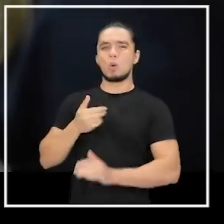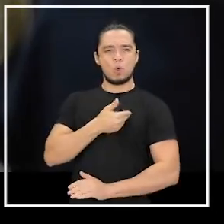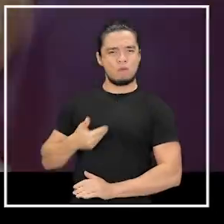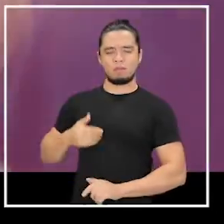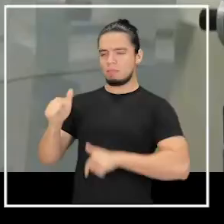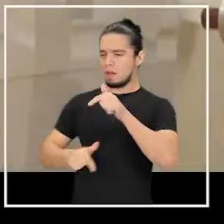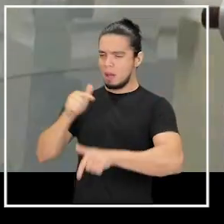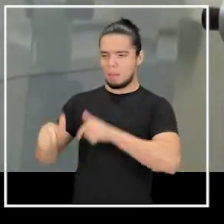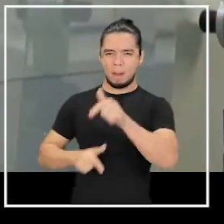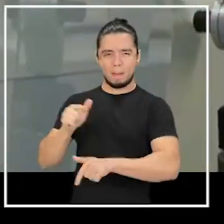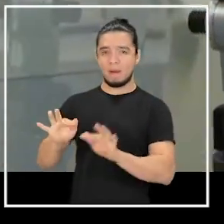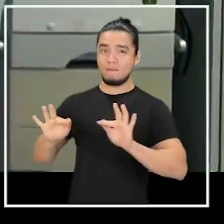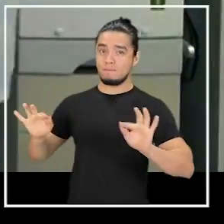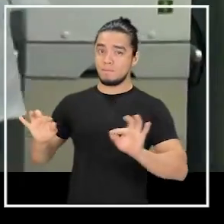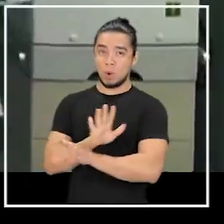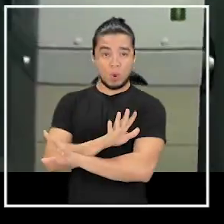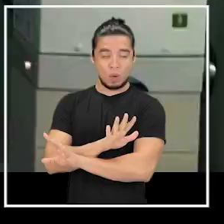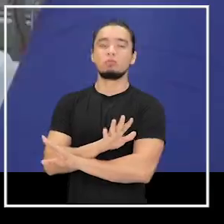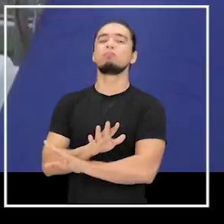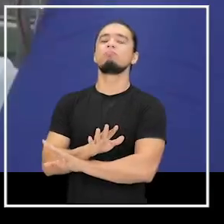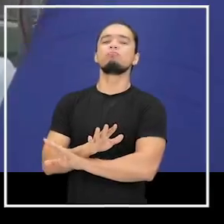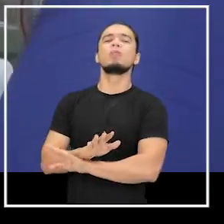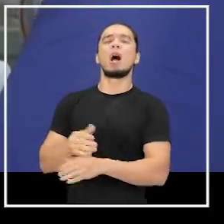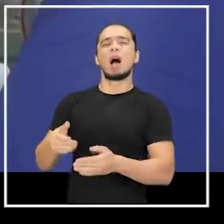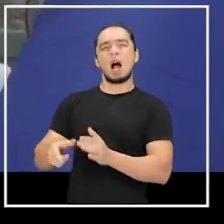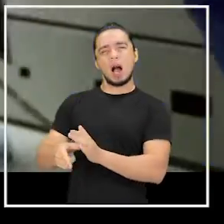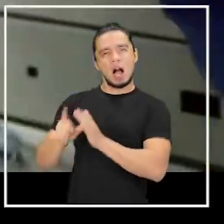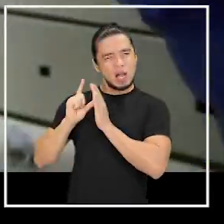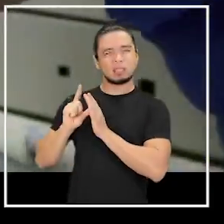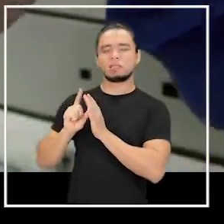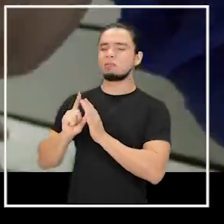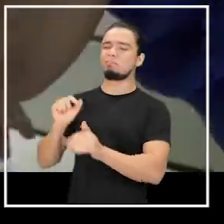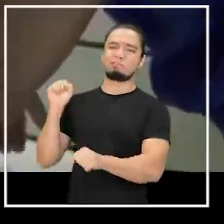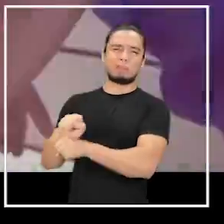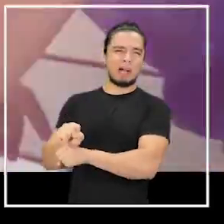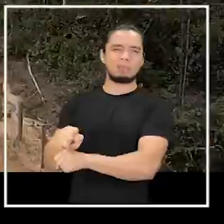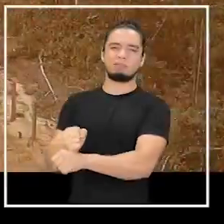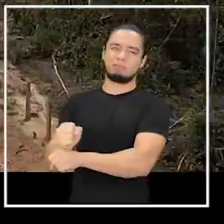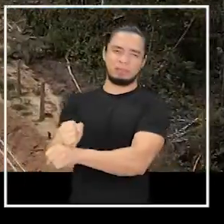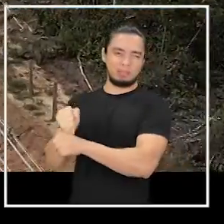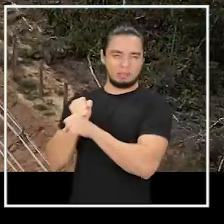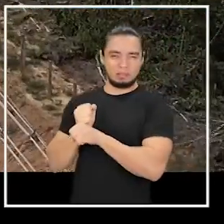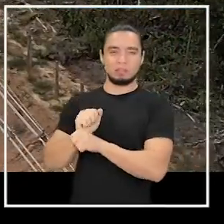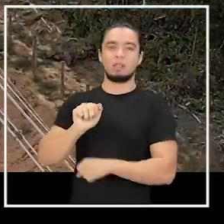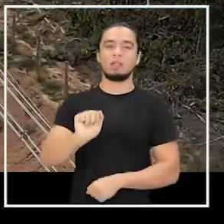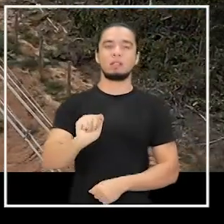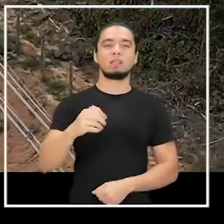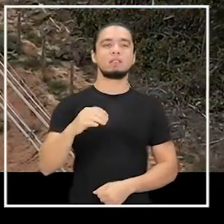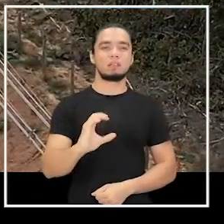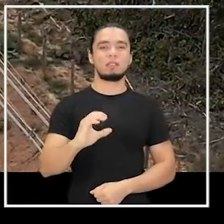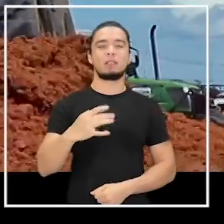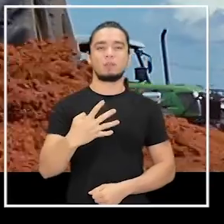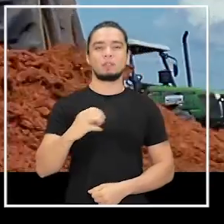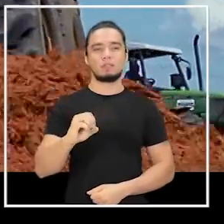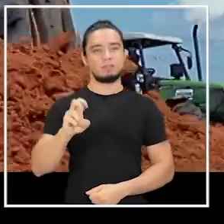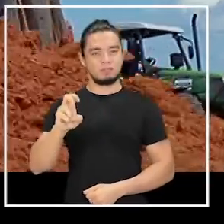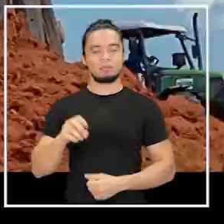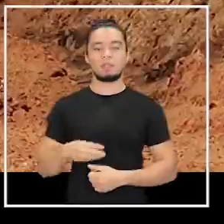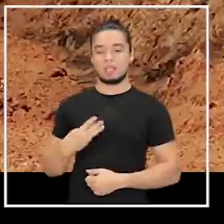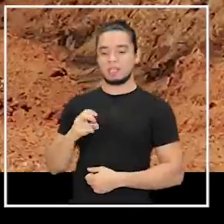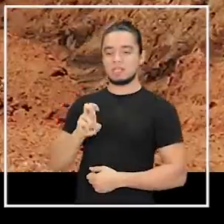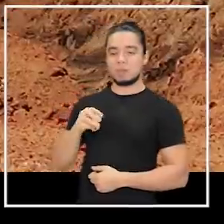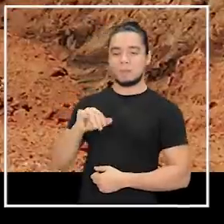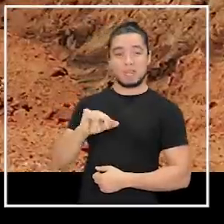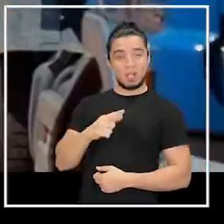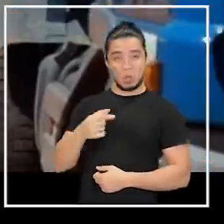governo terminou e colocou para funcionar uma obra que se arrastava há décadas. AC-405, mais de